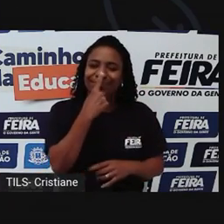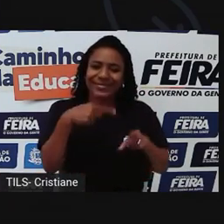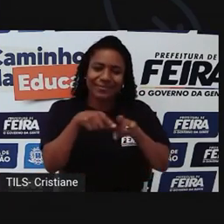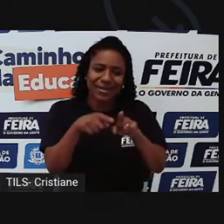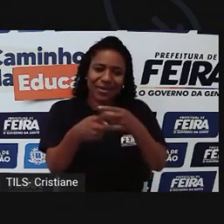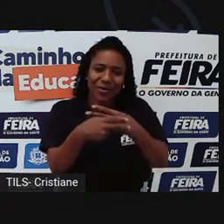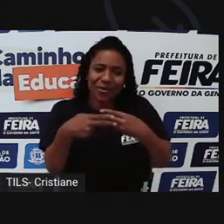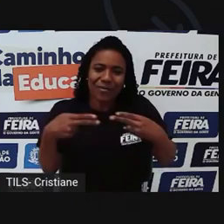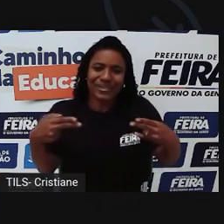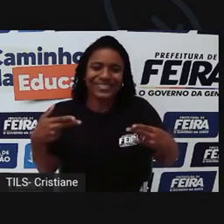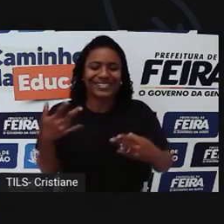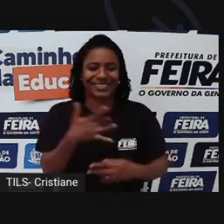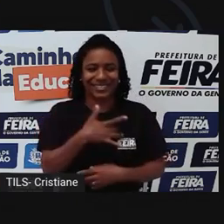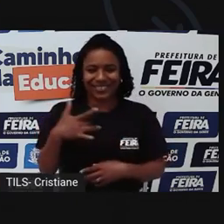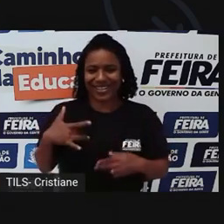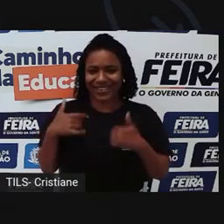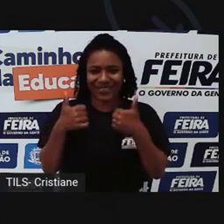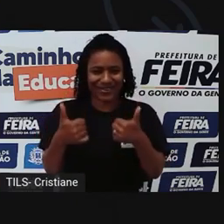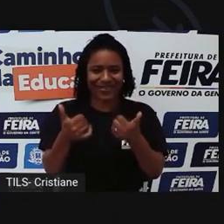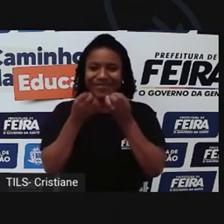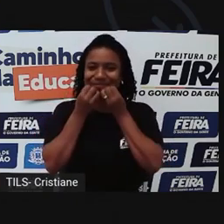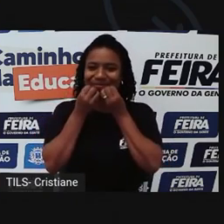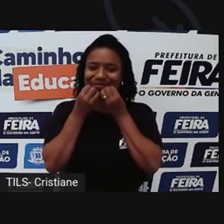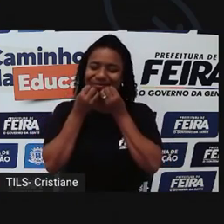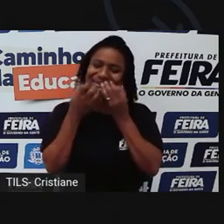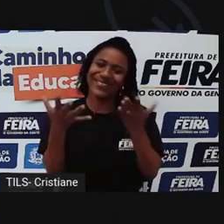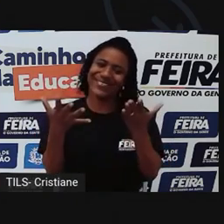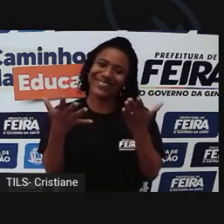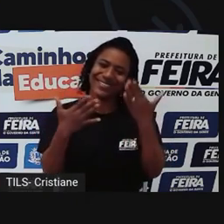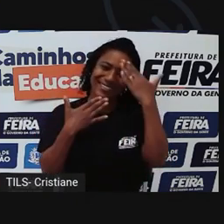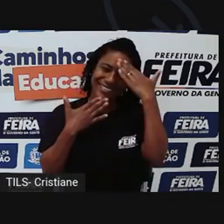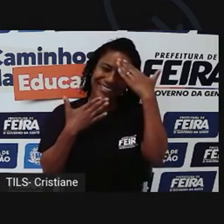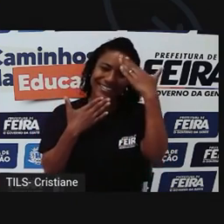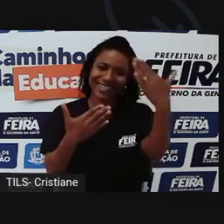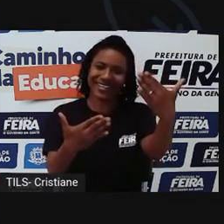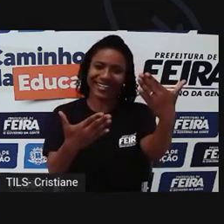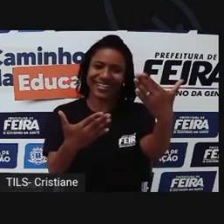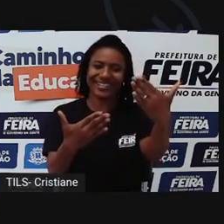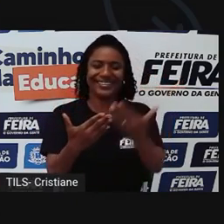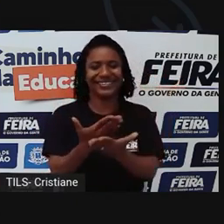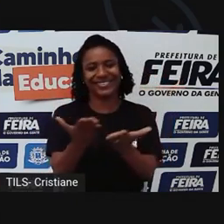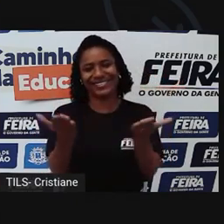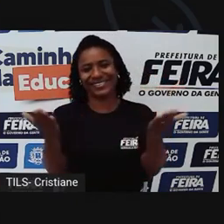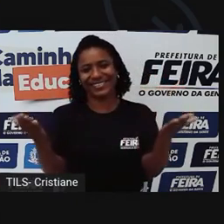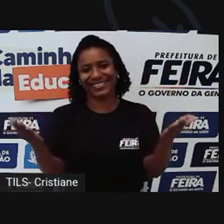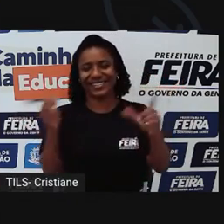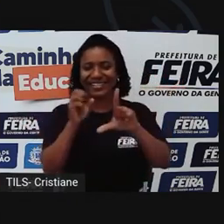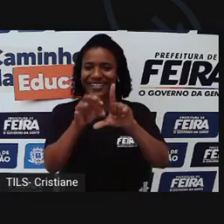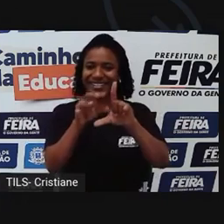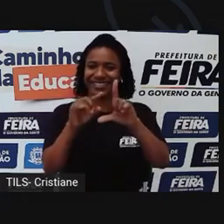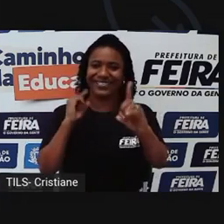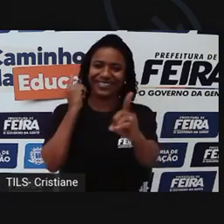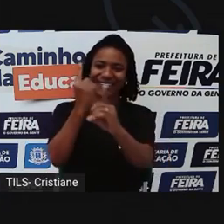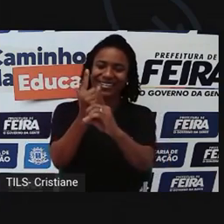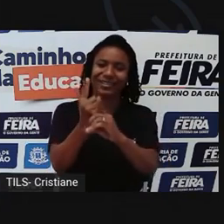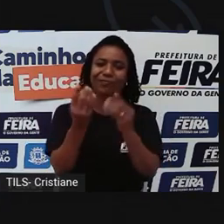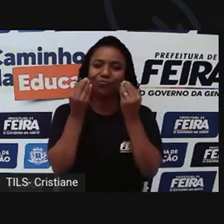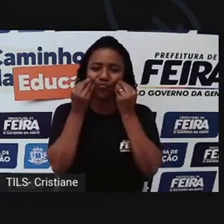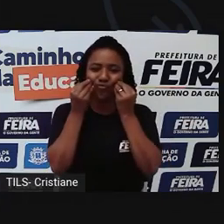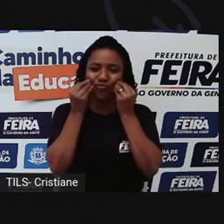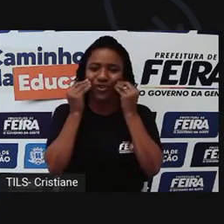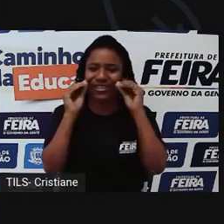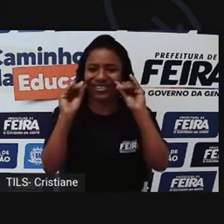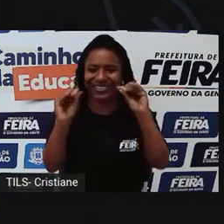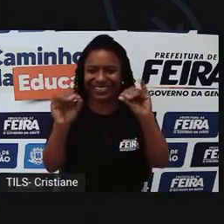casa, pra que melhor, né gente? Muito obrigada por ter ficado com a Pró até agora e até a nossa próxima aula, um beijo no coração de vocês, gente.